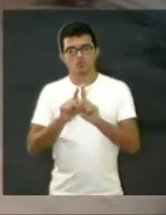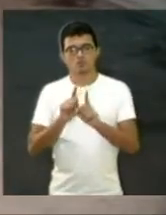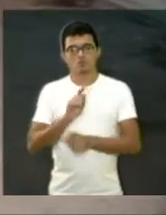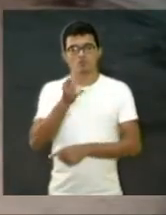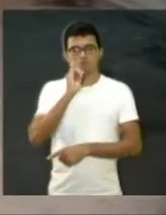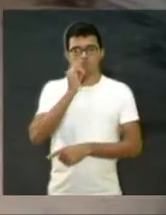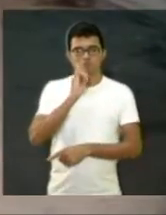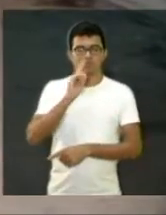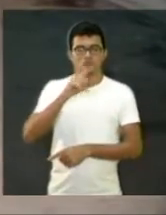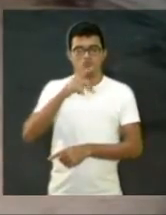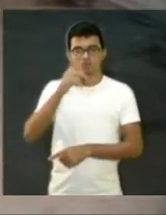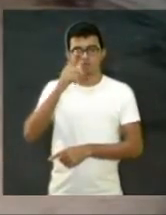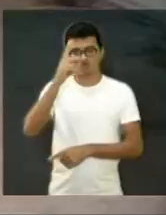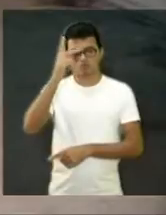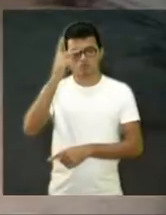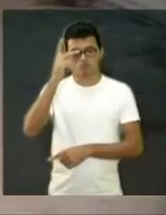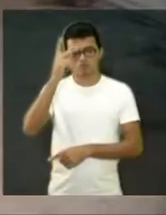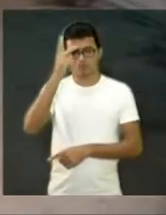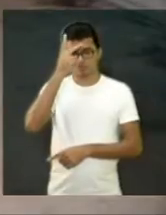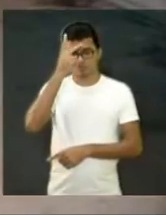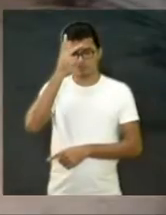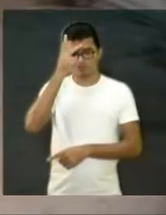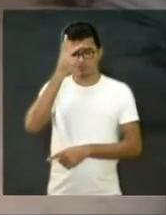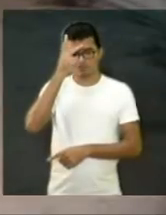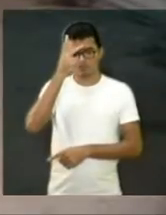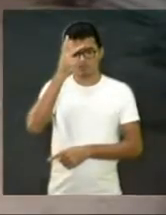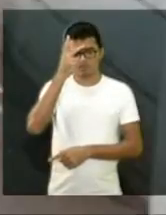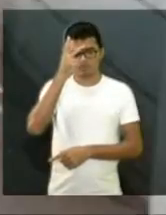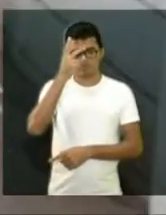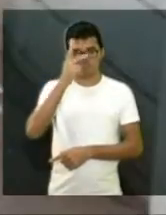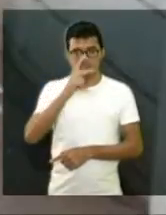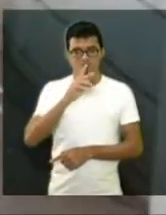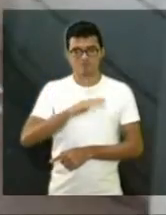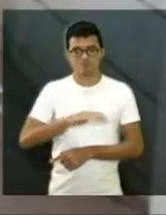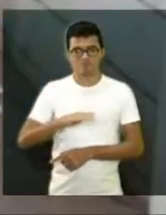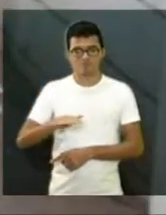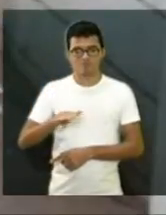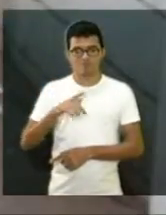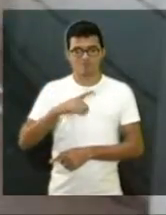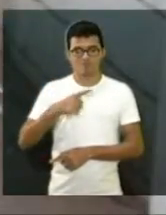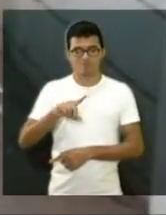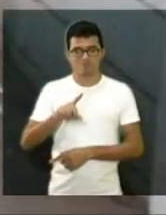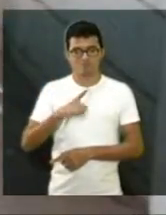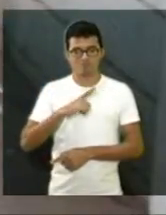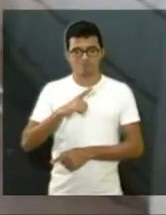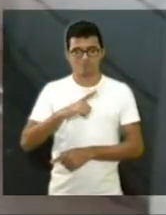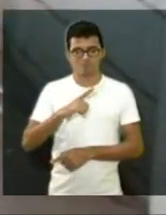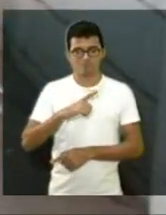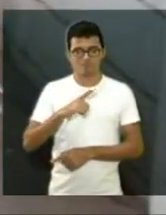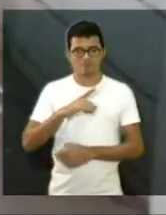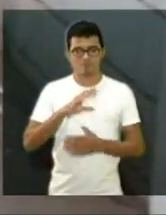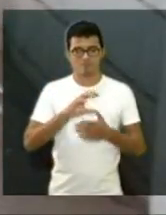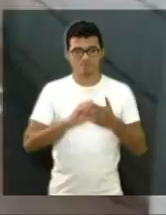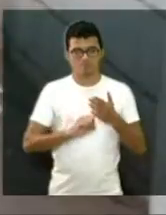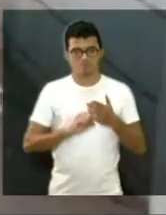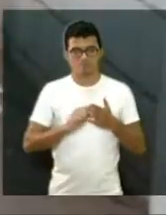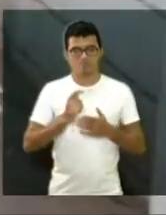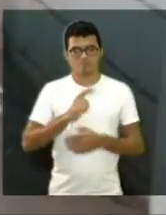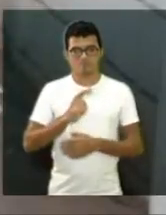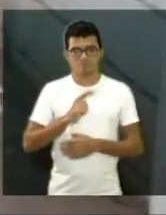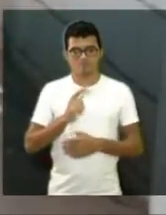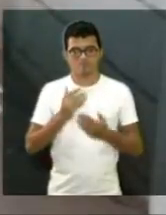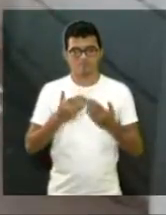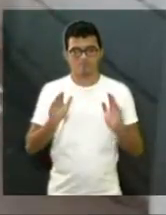crianças vão se matricular, esperando que será aberto a escola, oficina